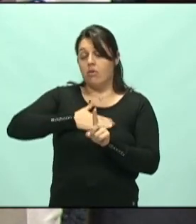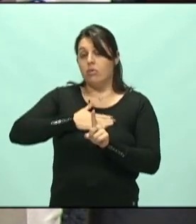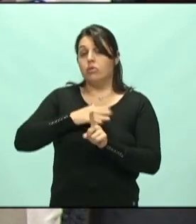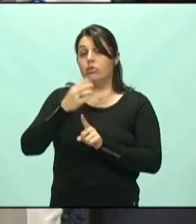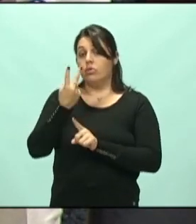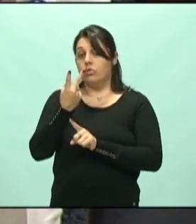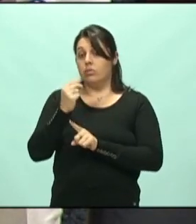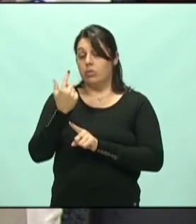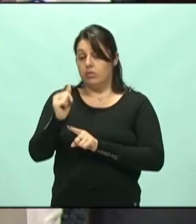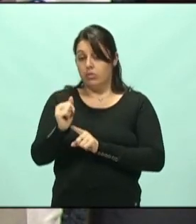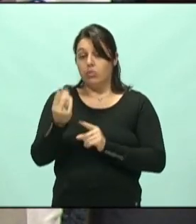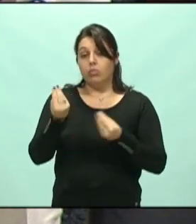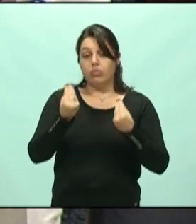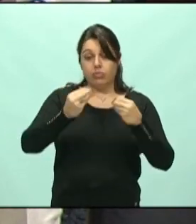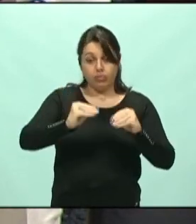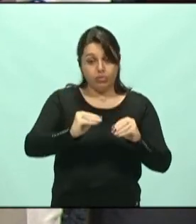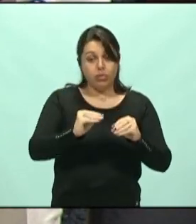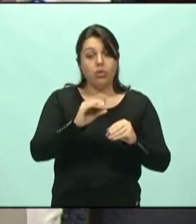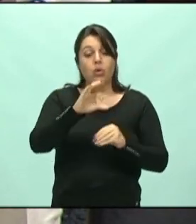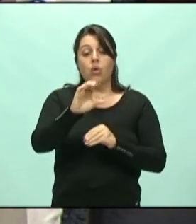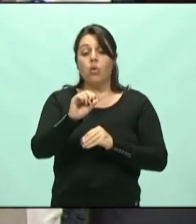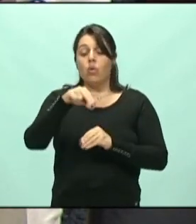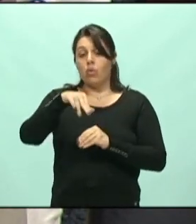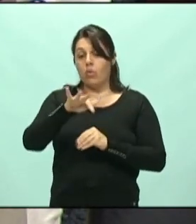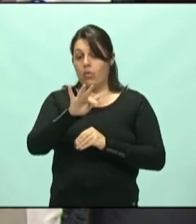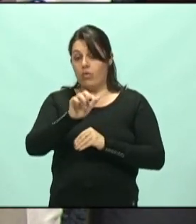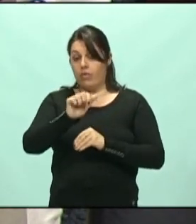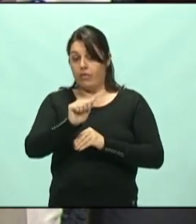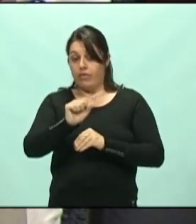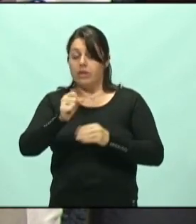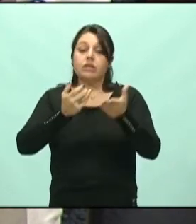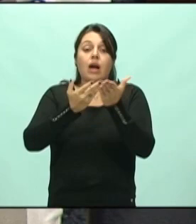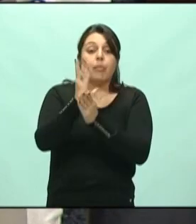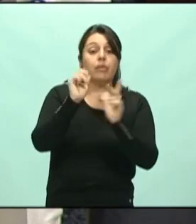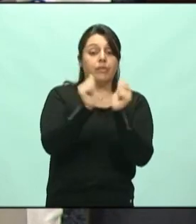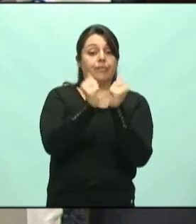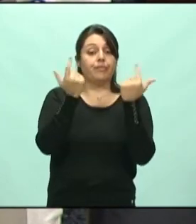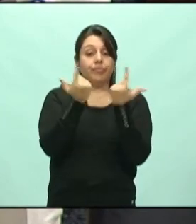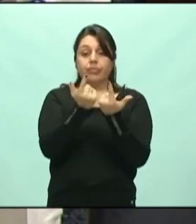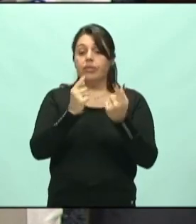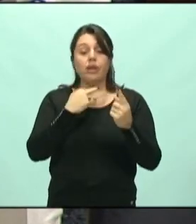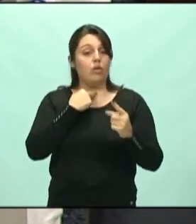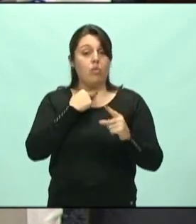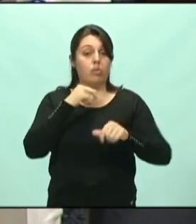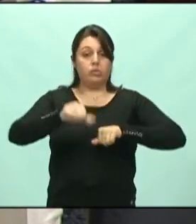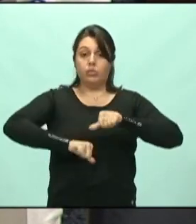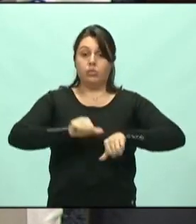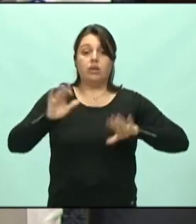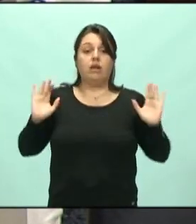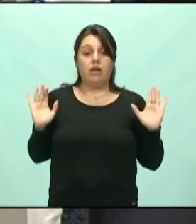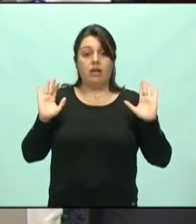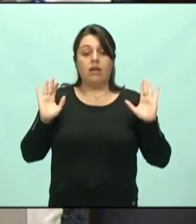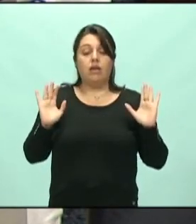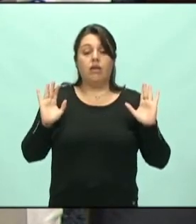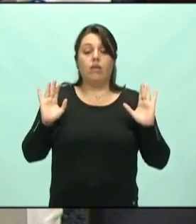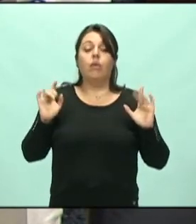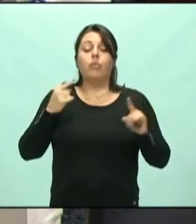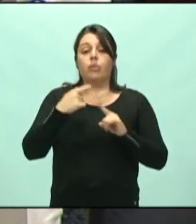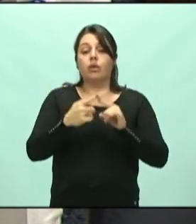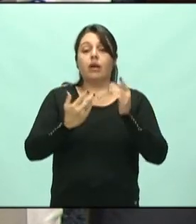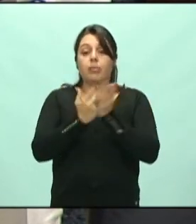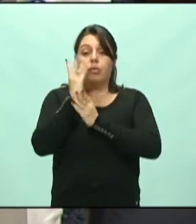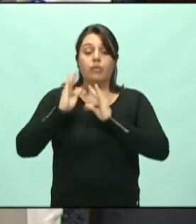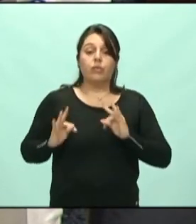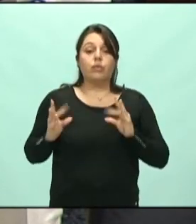Porque o que for depositado no CONFAS, que foi aprovado na Assembleia, nunca mais poderá ser mexido. Exatamente porque dependerá da